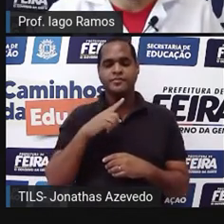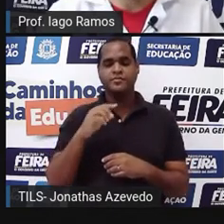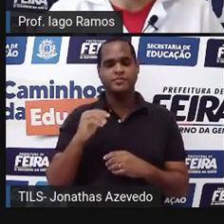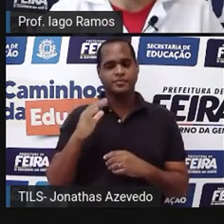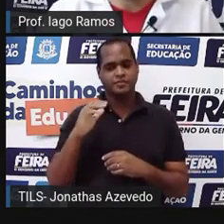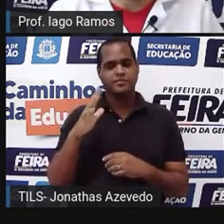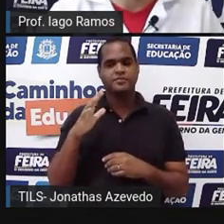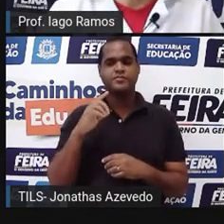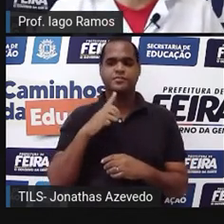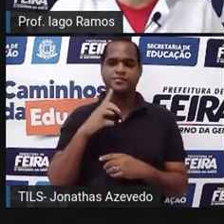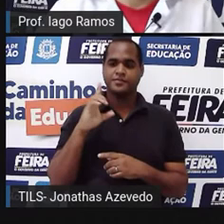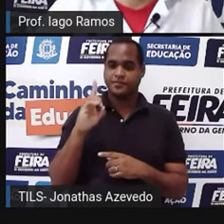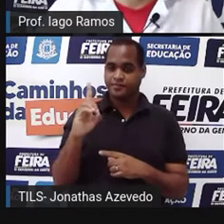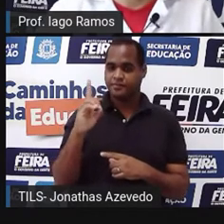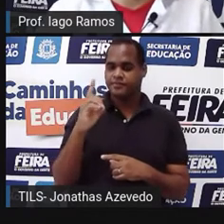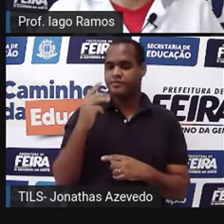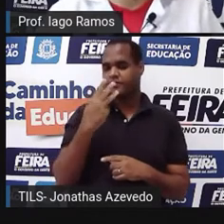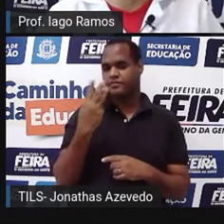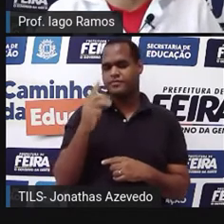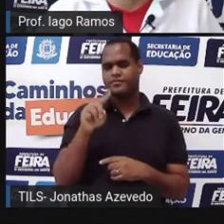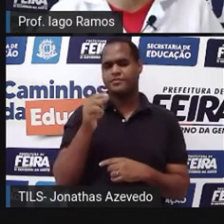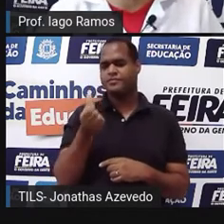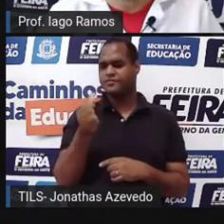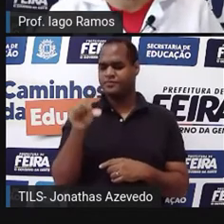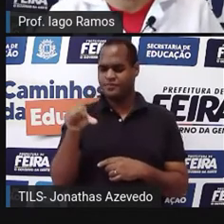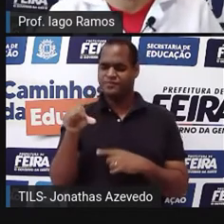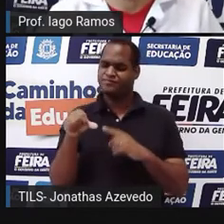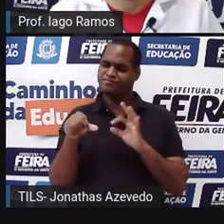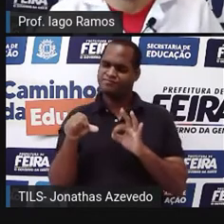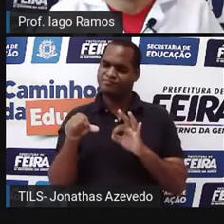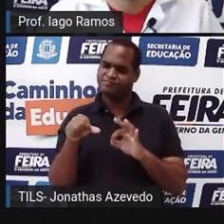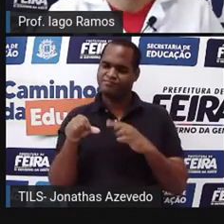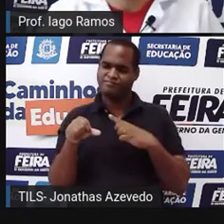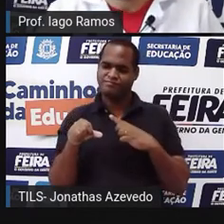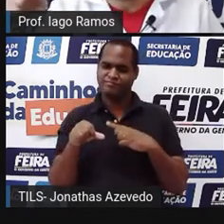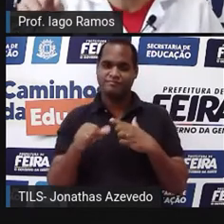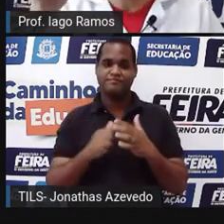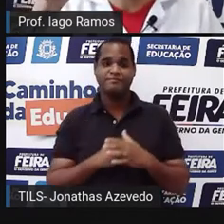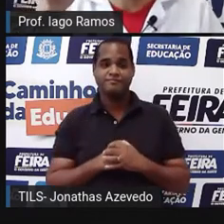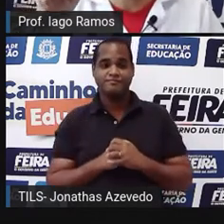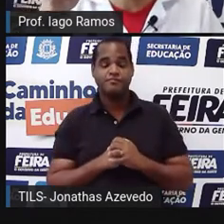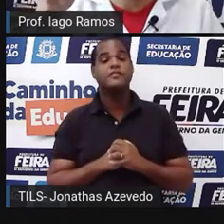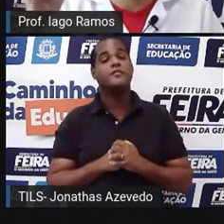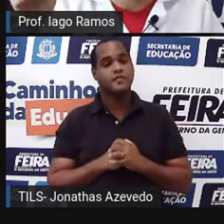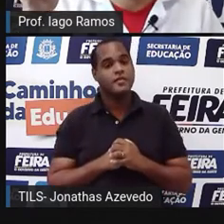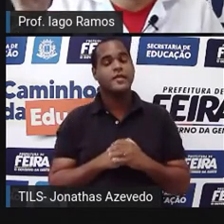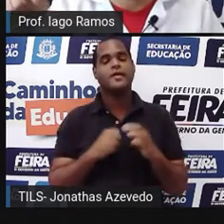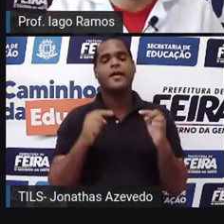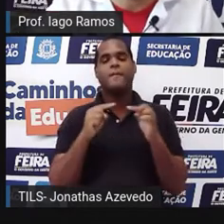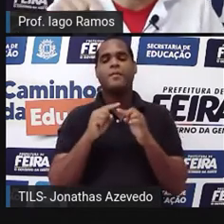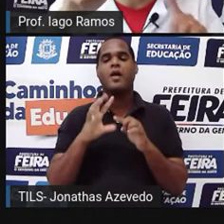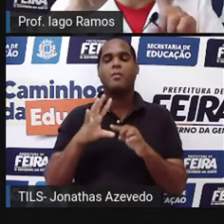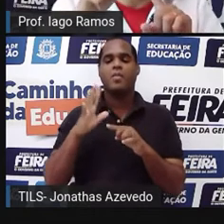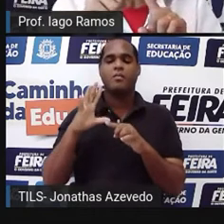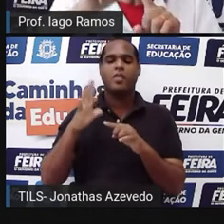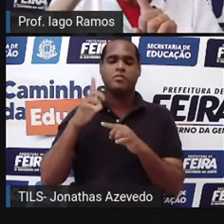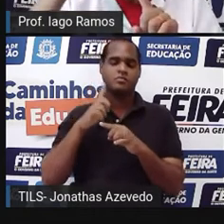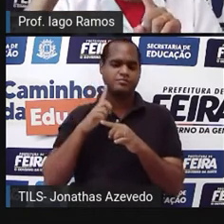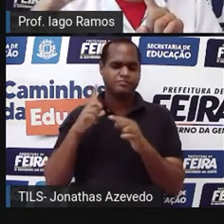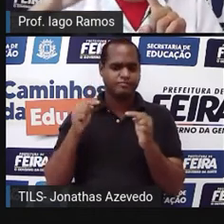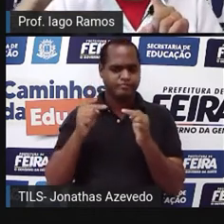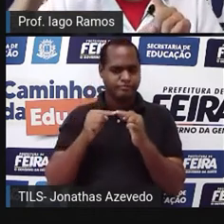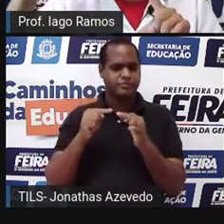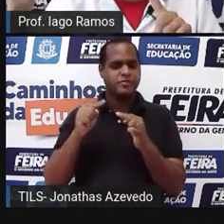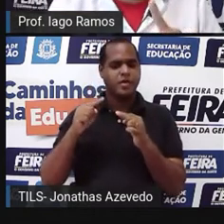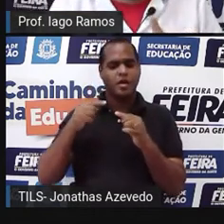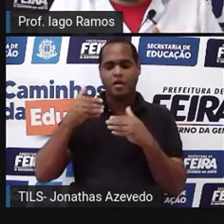maiorzinho, o D, 33,69. Isso que tá acontecendo aqui é uma